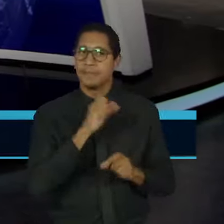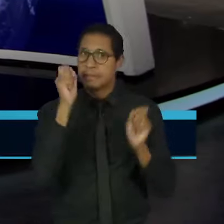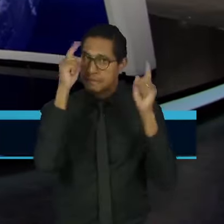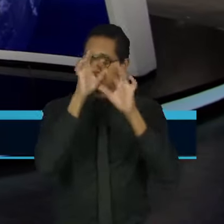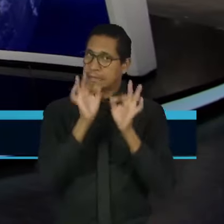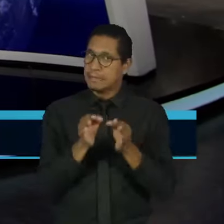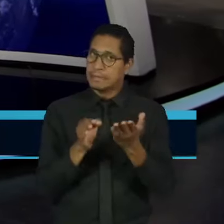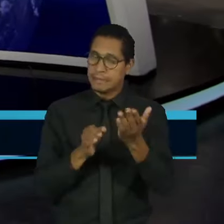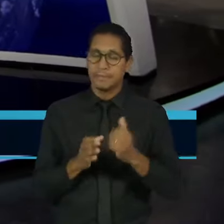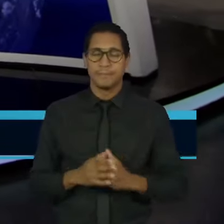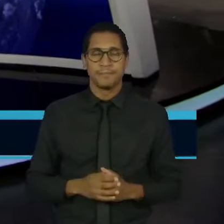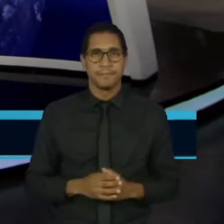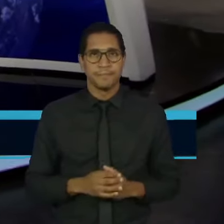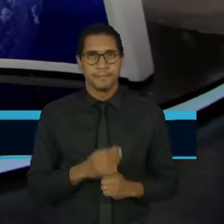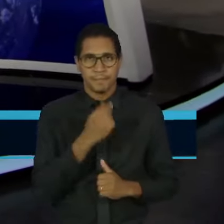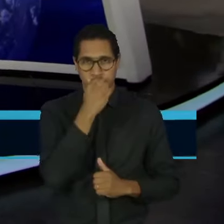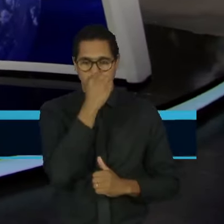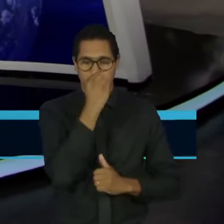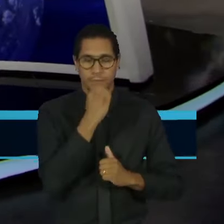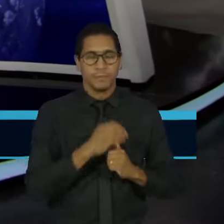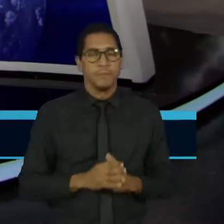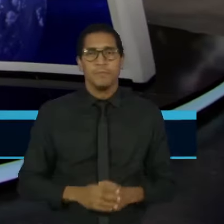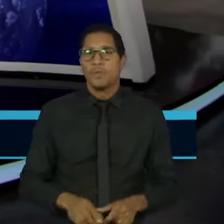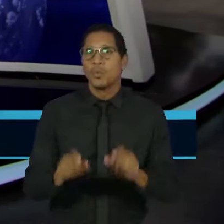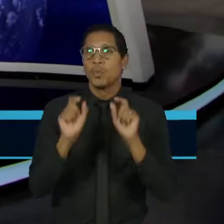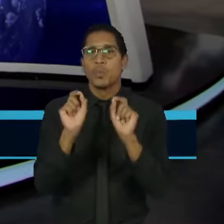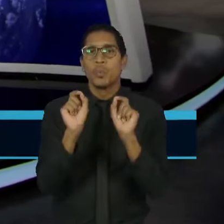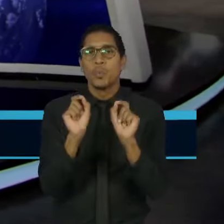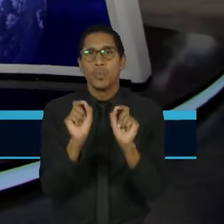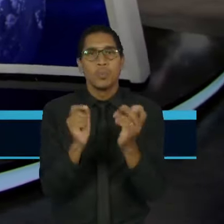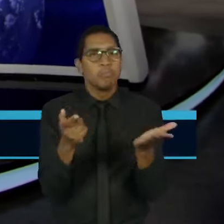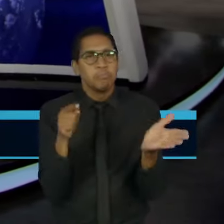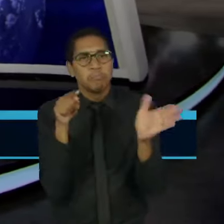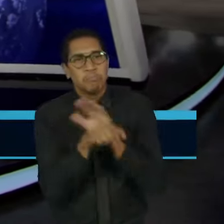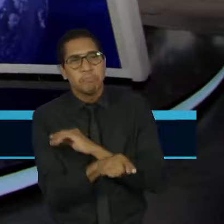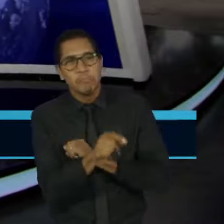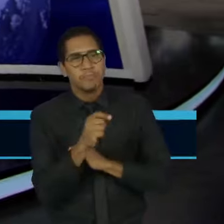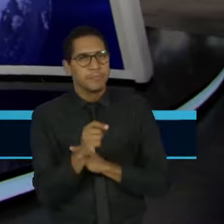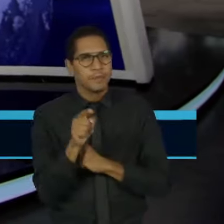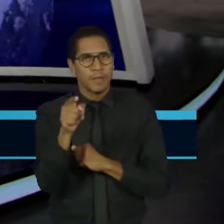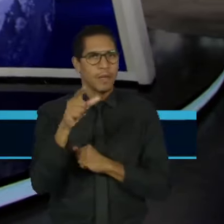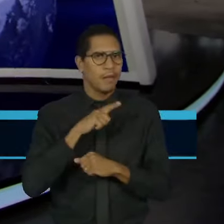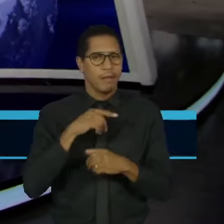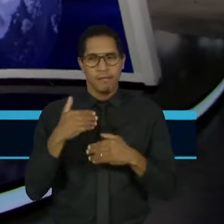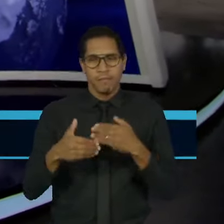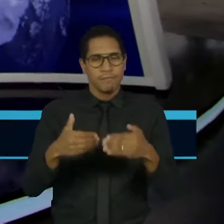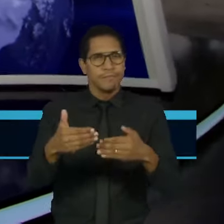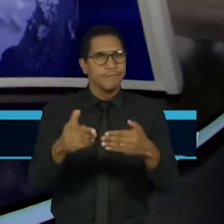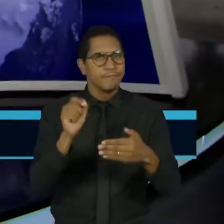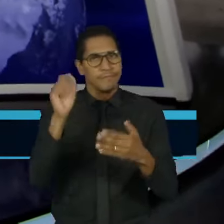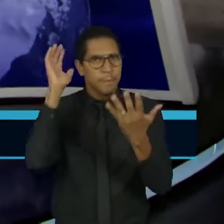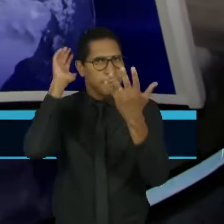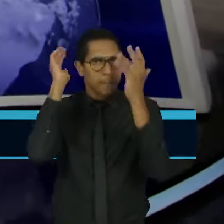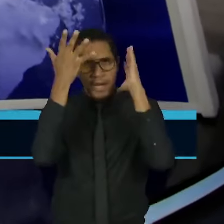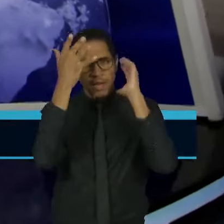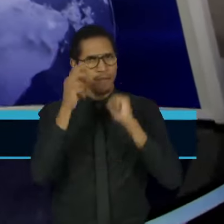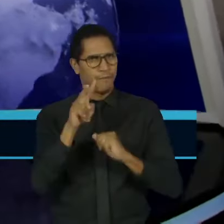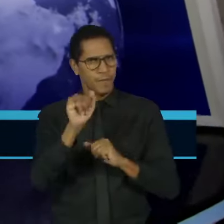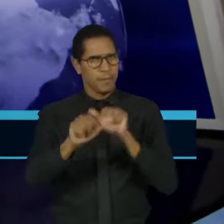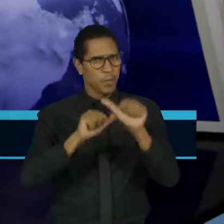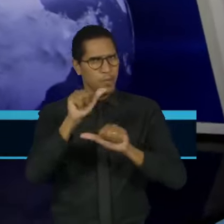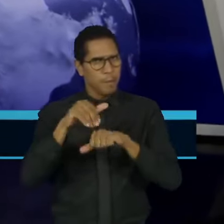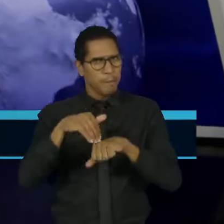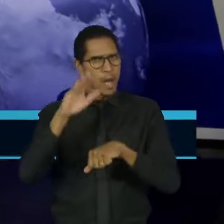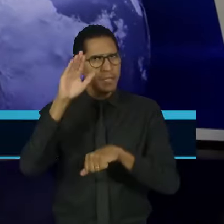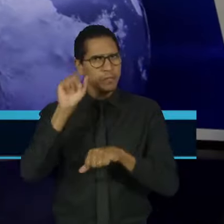Vera, quais os possíveis resultados desse primeiro grande protesto contra o governo Millet? Será que ele ainda vai alterar outros